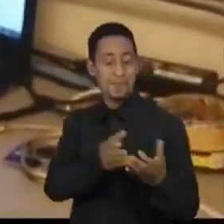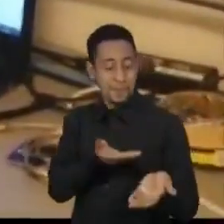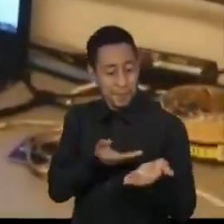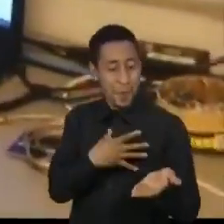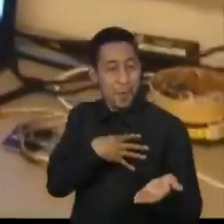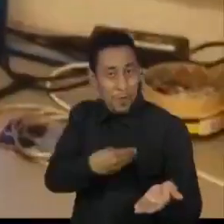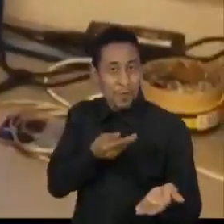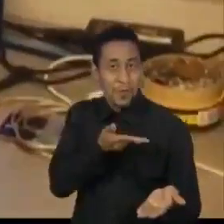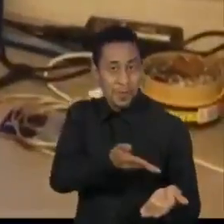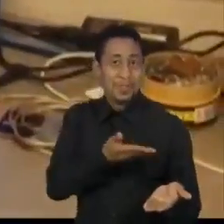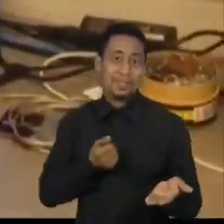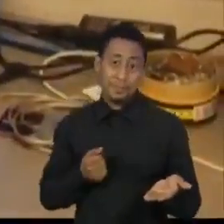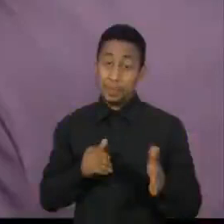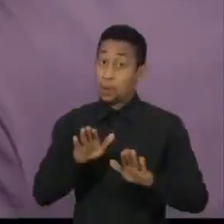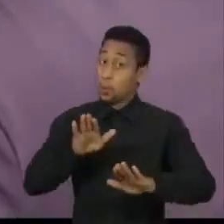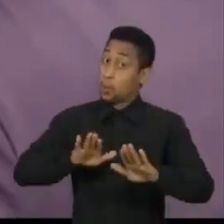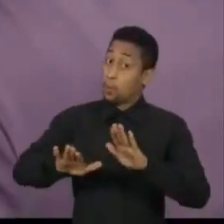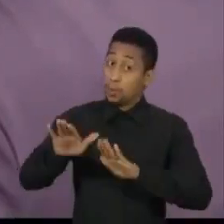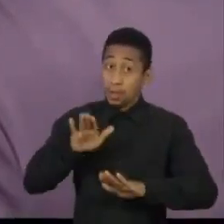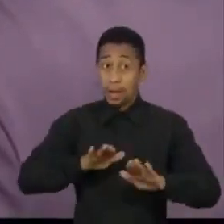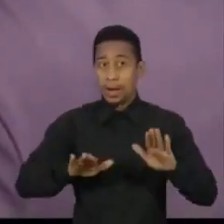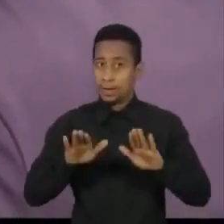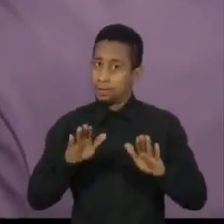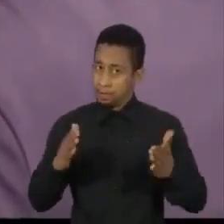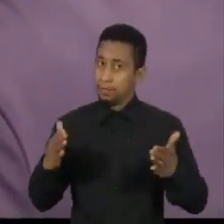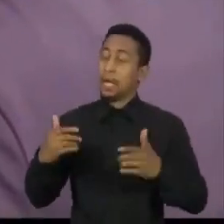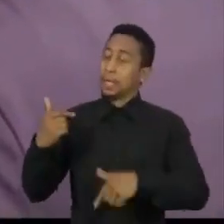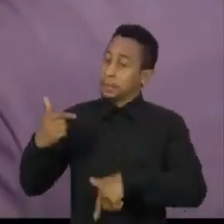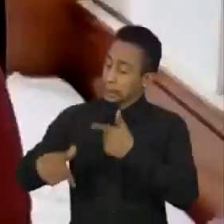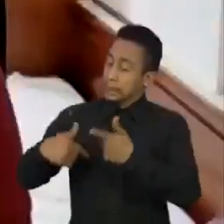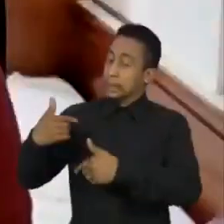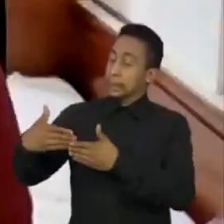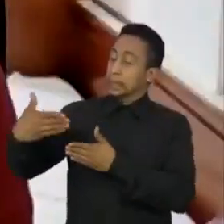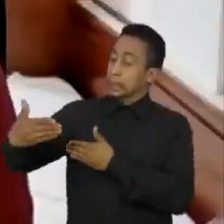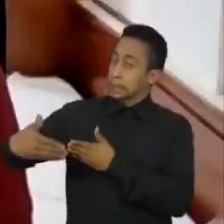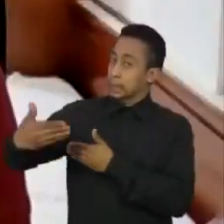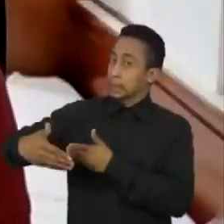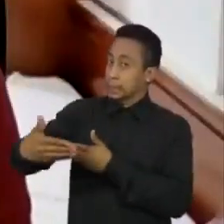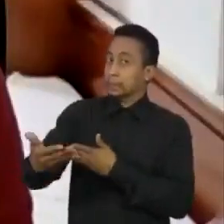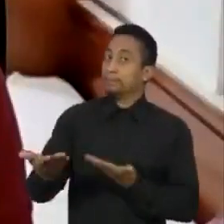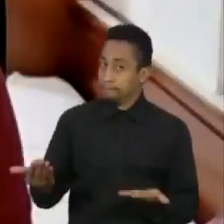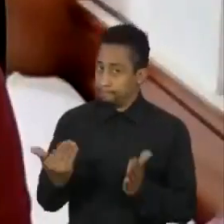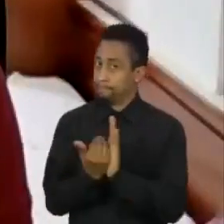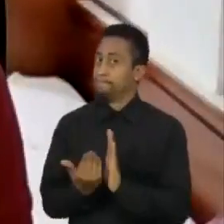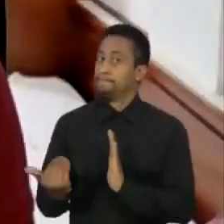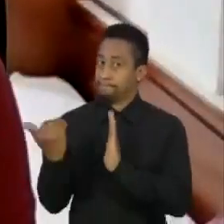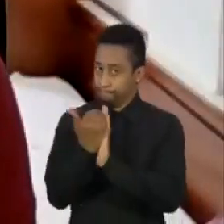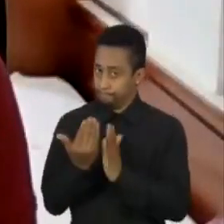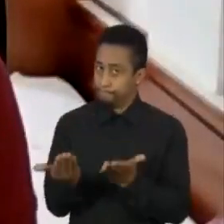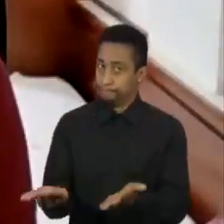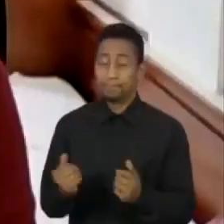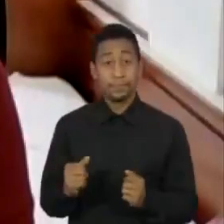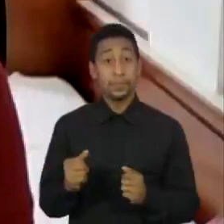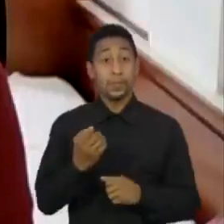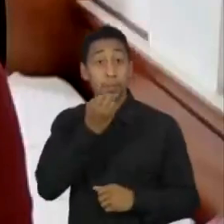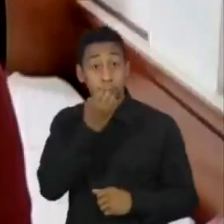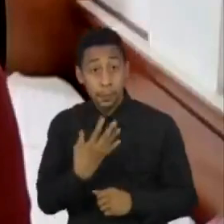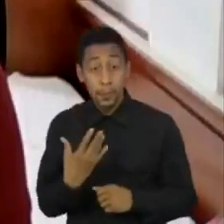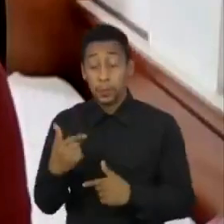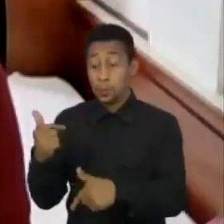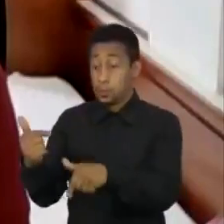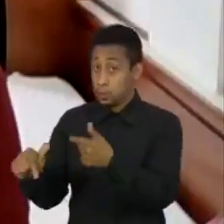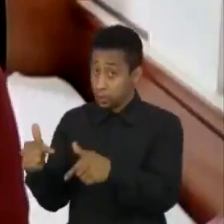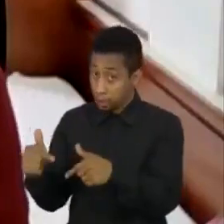Mas é preciso ter cuidado para não ser uma jornada eterna. O ideal seria a gente conseguir ter empregos com